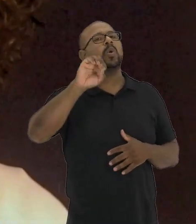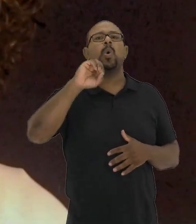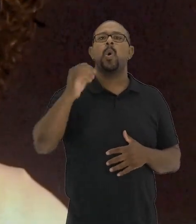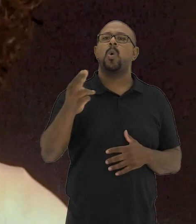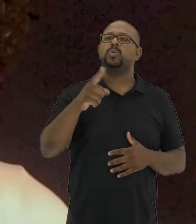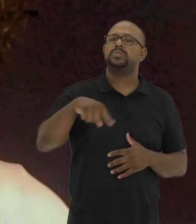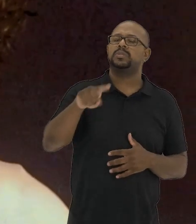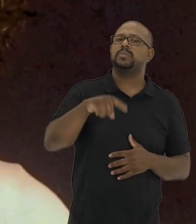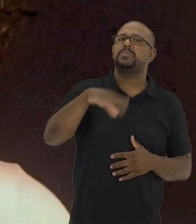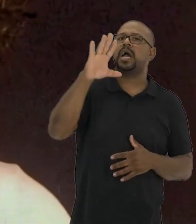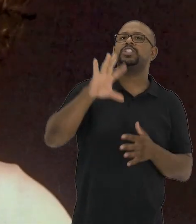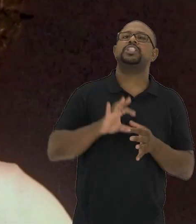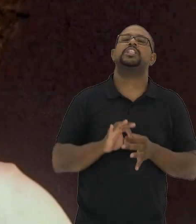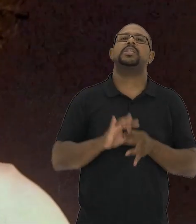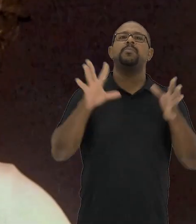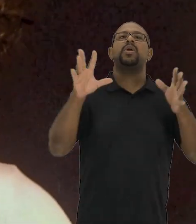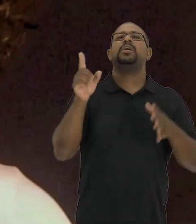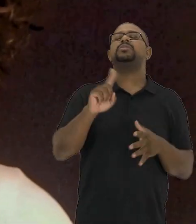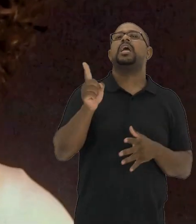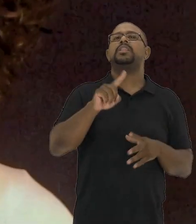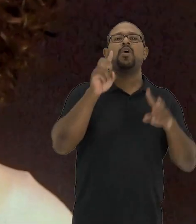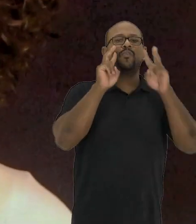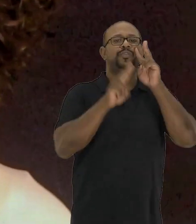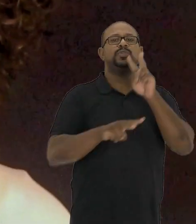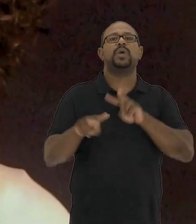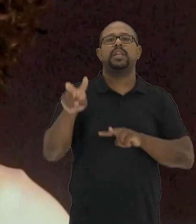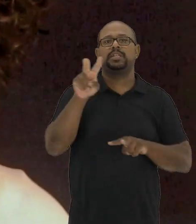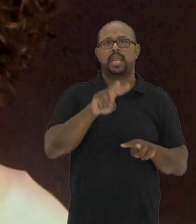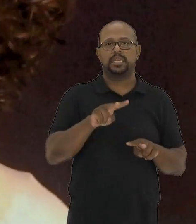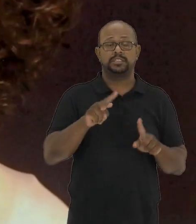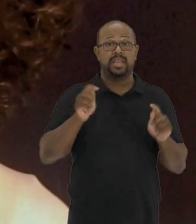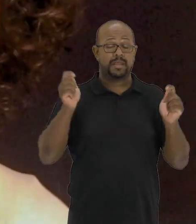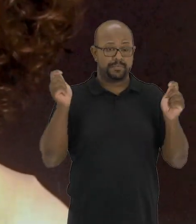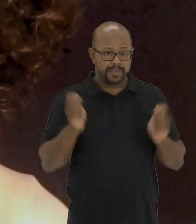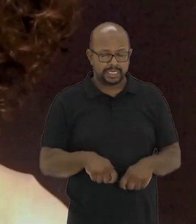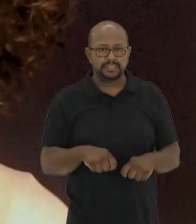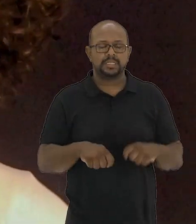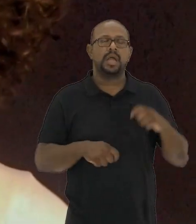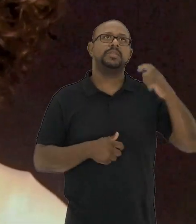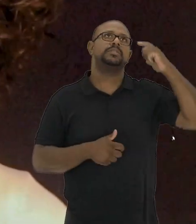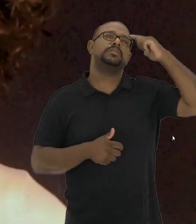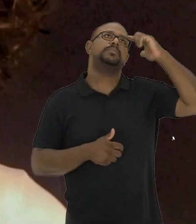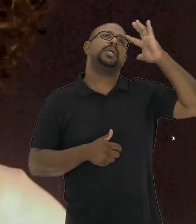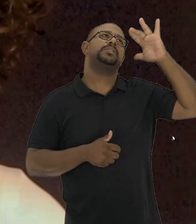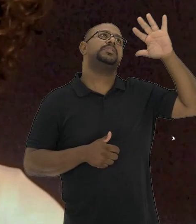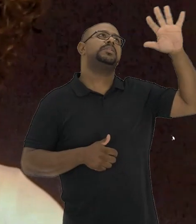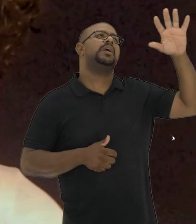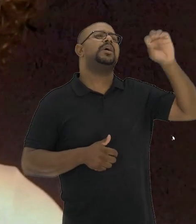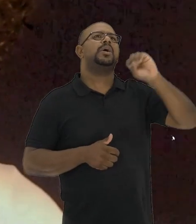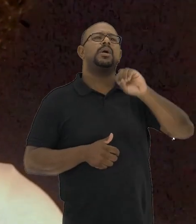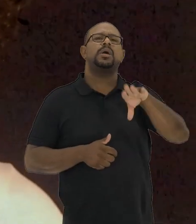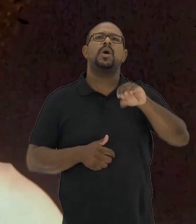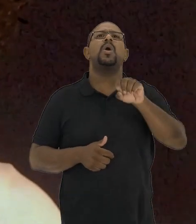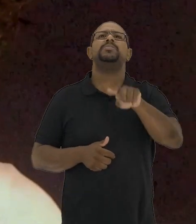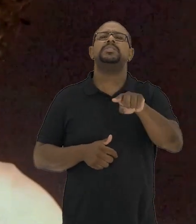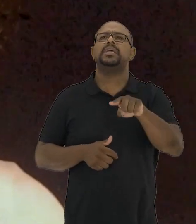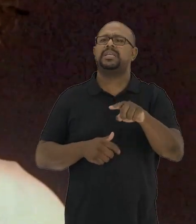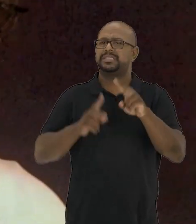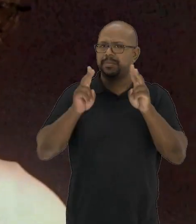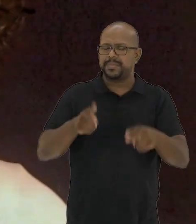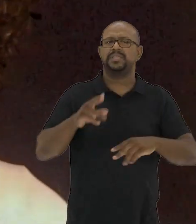imaginação ou do aspecto talvez mais democrático da não visualidade, a capacidade de imaginar?